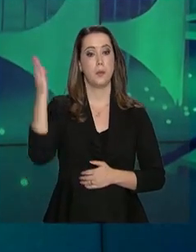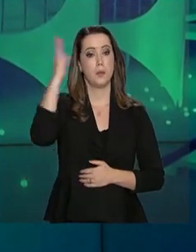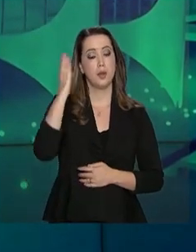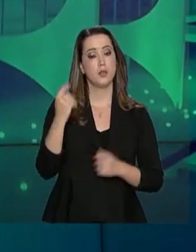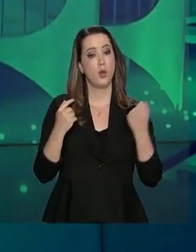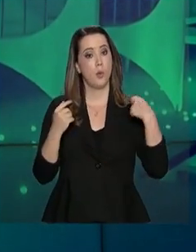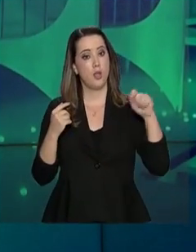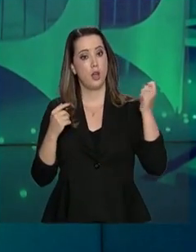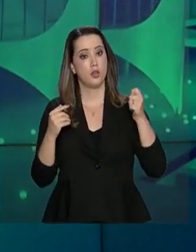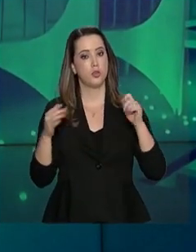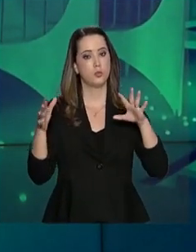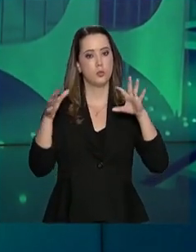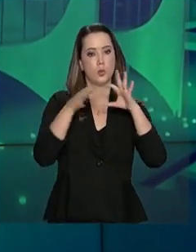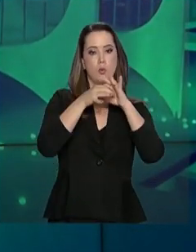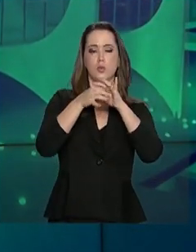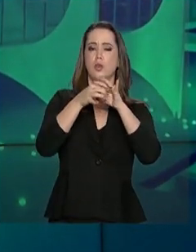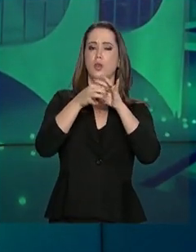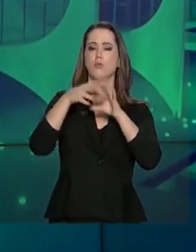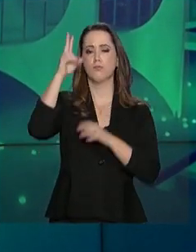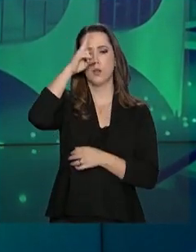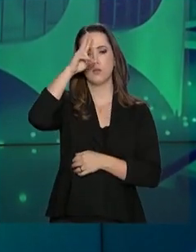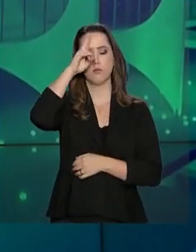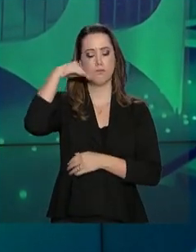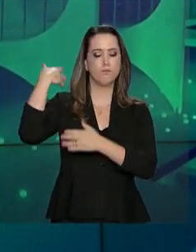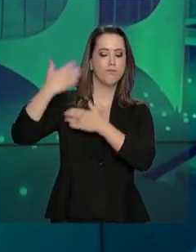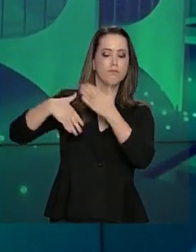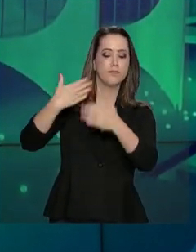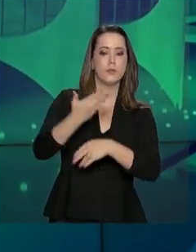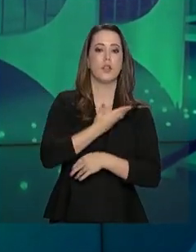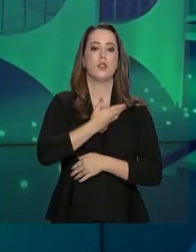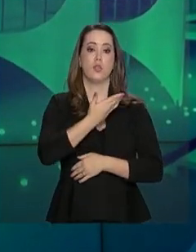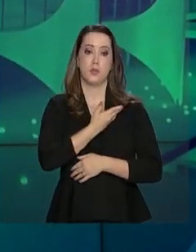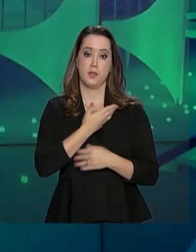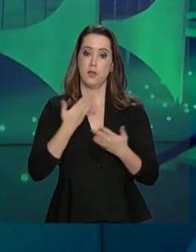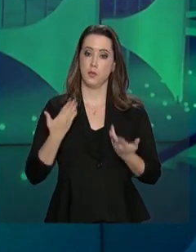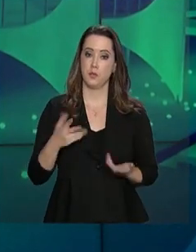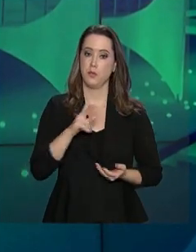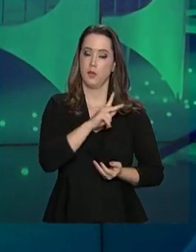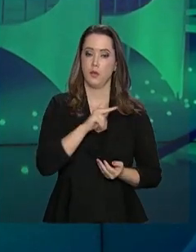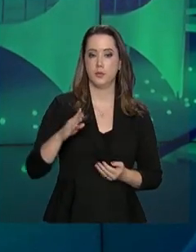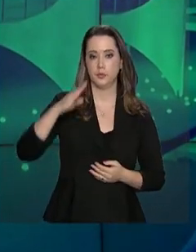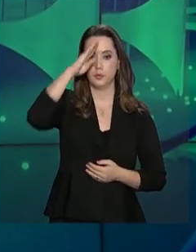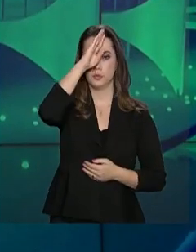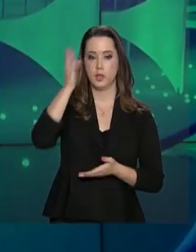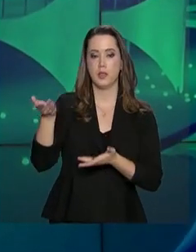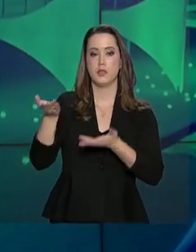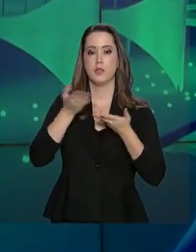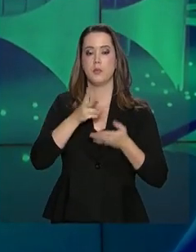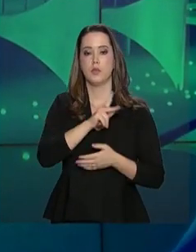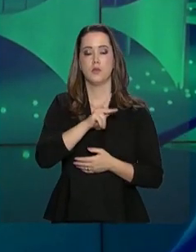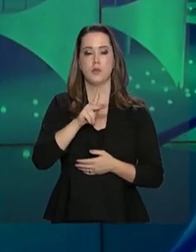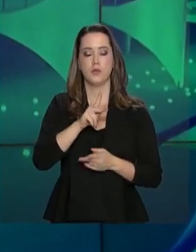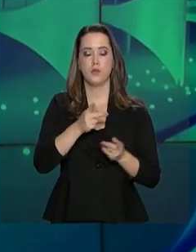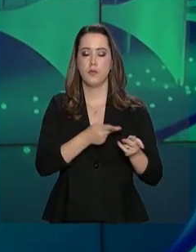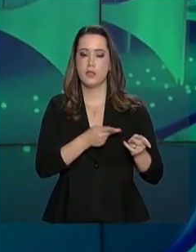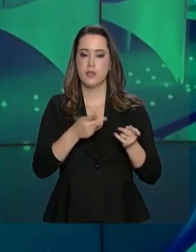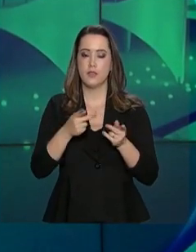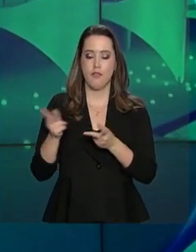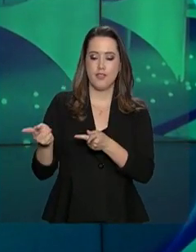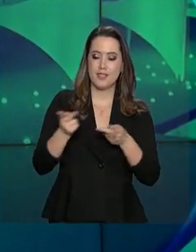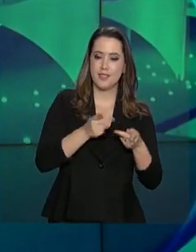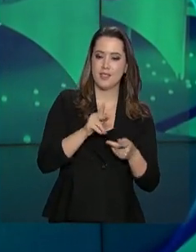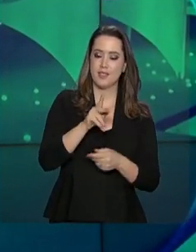Brasil e Argentina reforçam os laços históricos de amizade. O presidente Jair Bolsonaro recebeu visita oficial do presidente